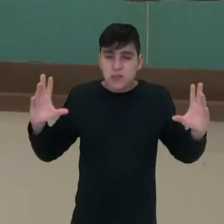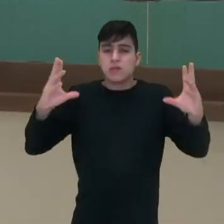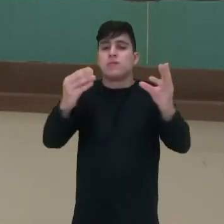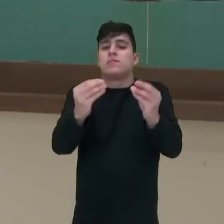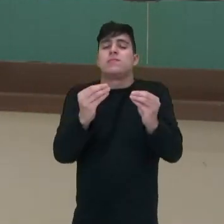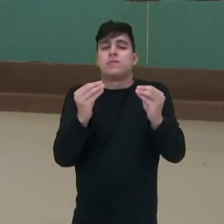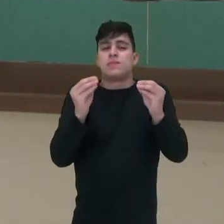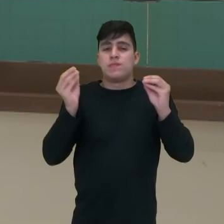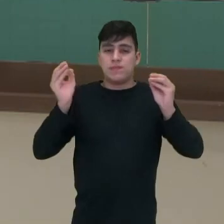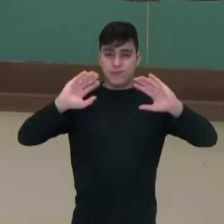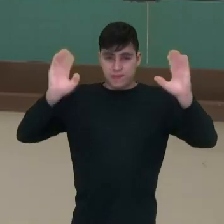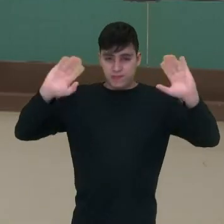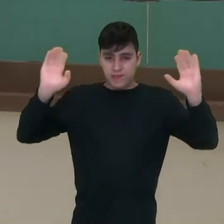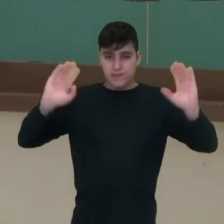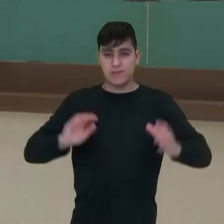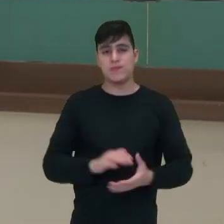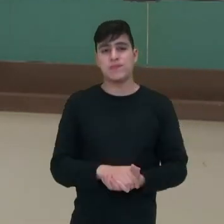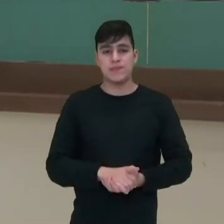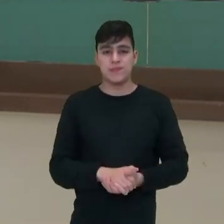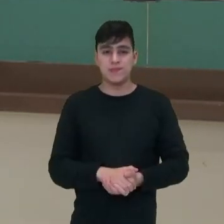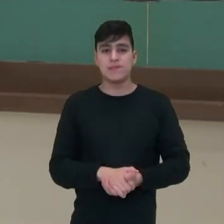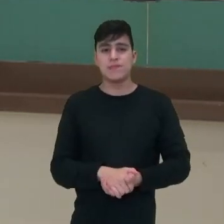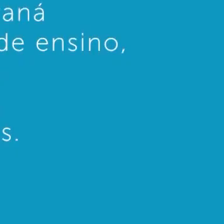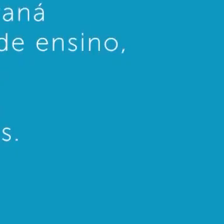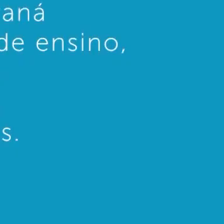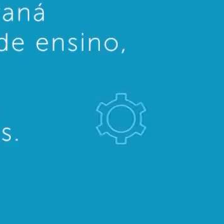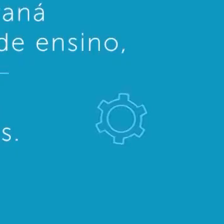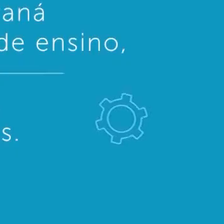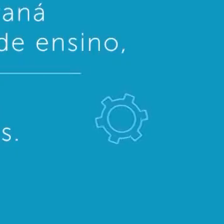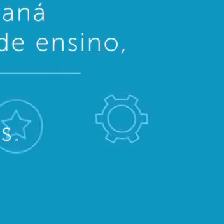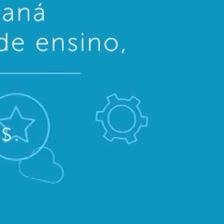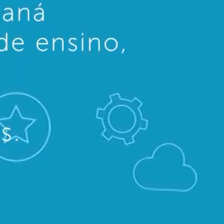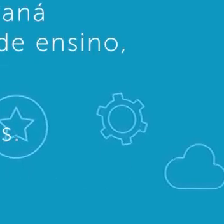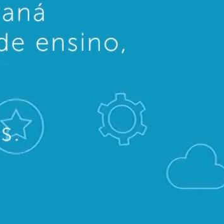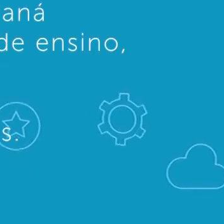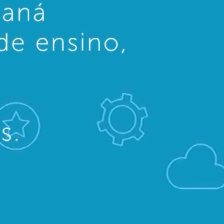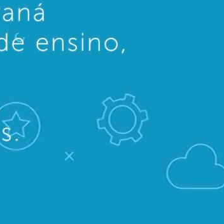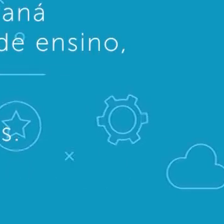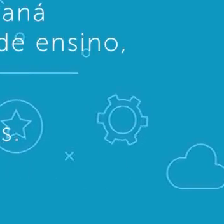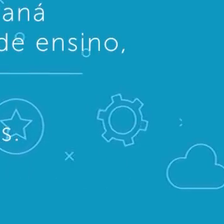vocês. Uou! Uou! Uou! Uou!